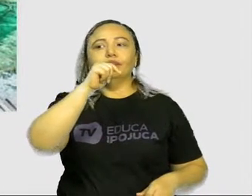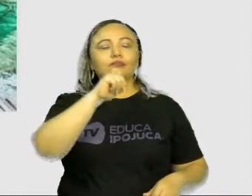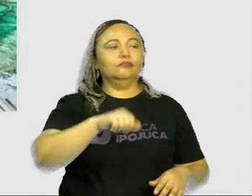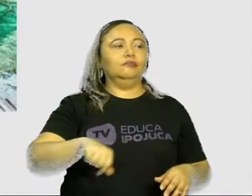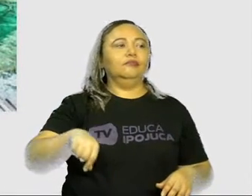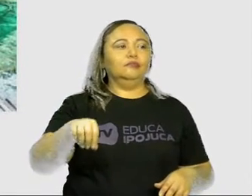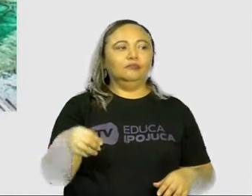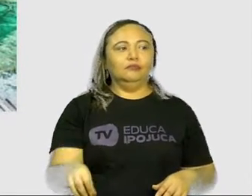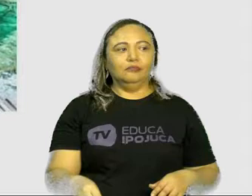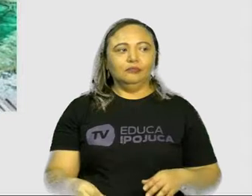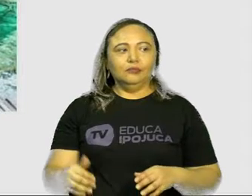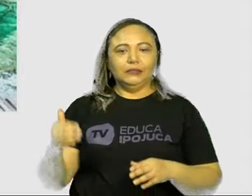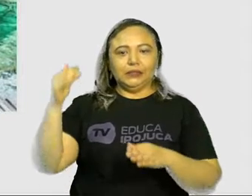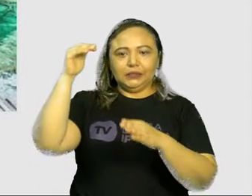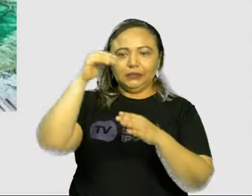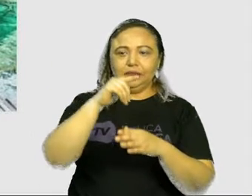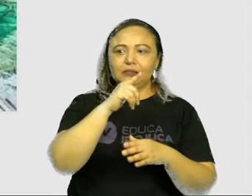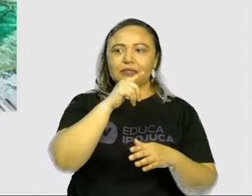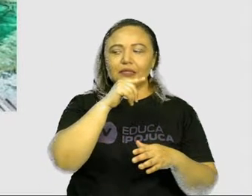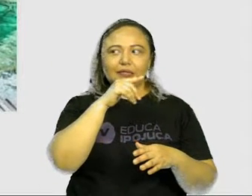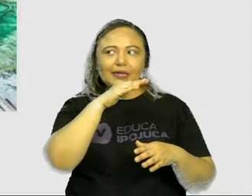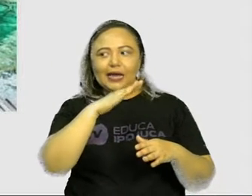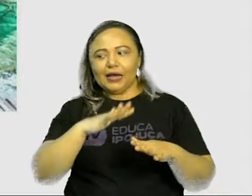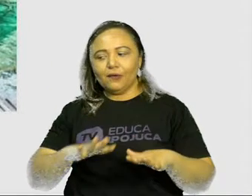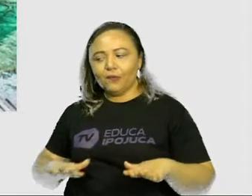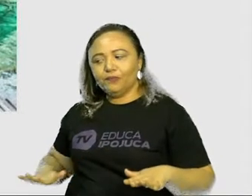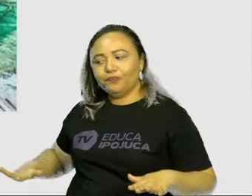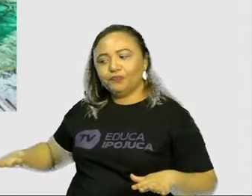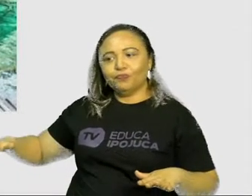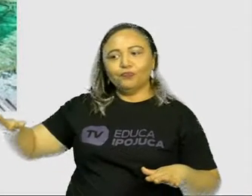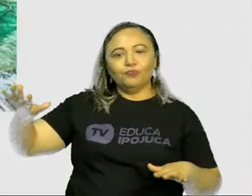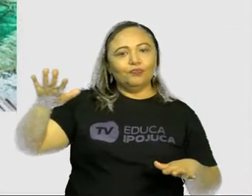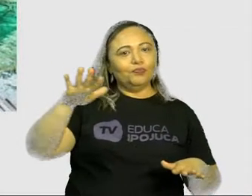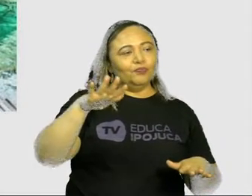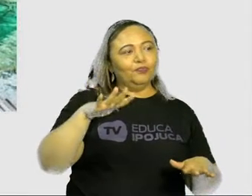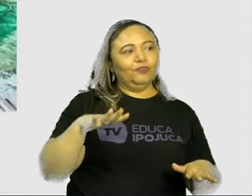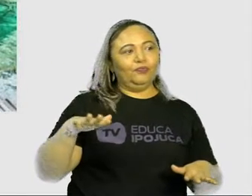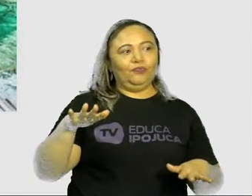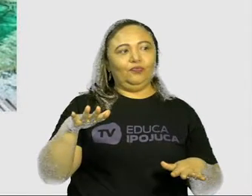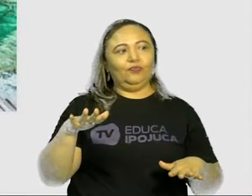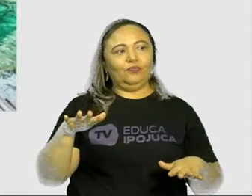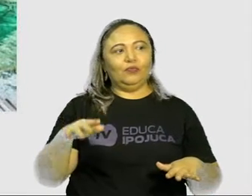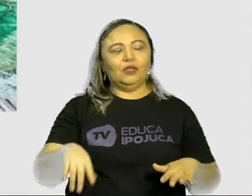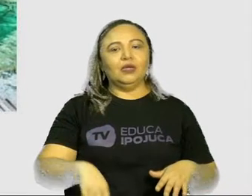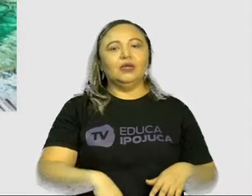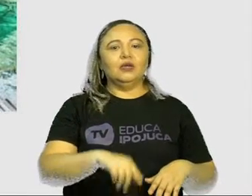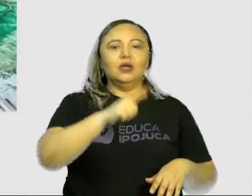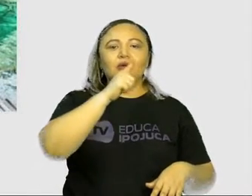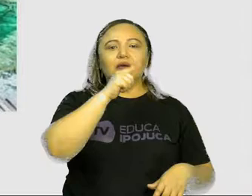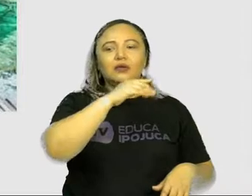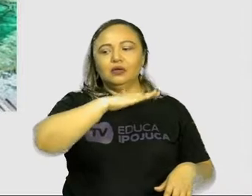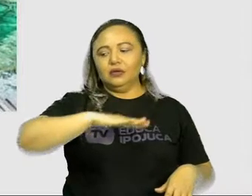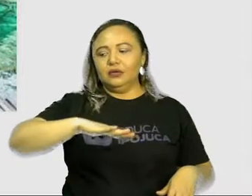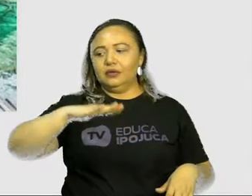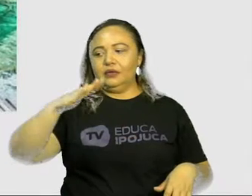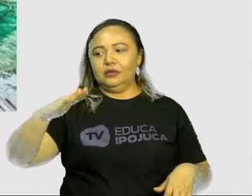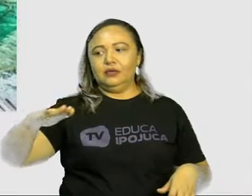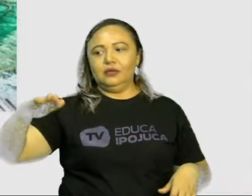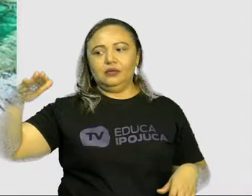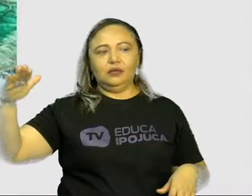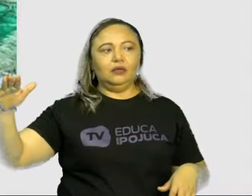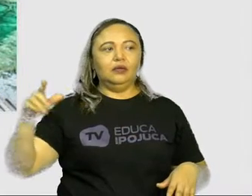formado por água por todos os lados. No caso aí, os mares é um ambiente